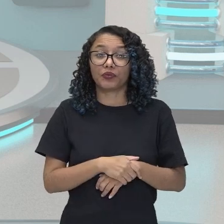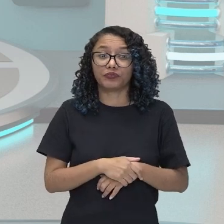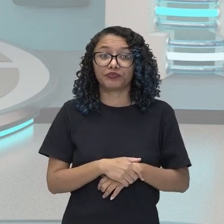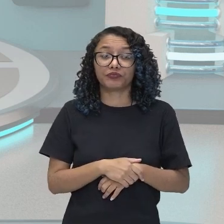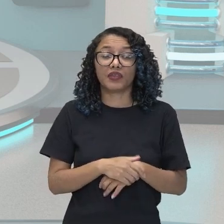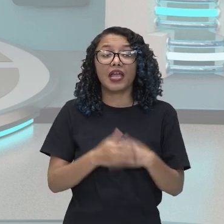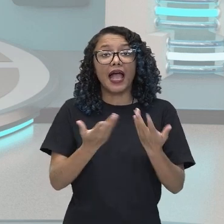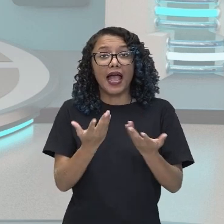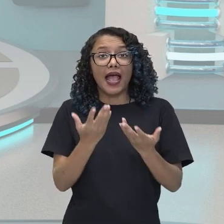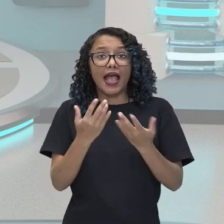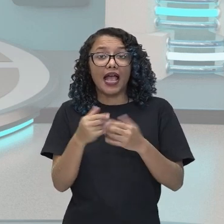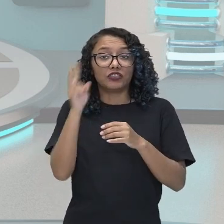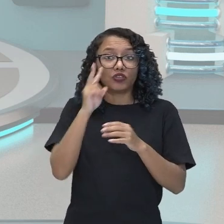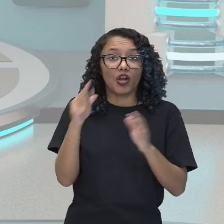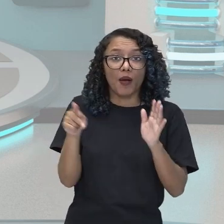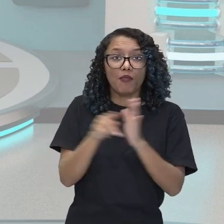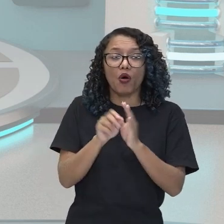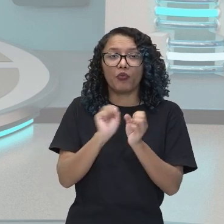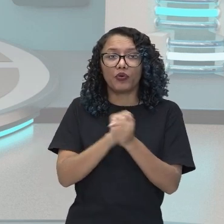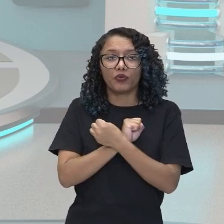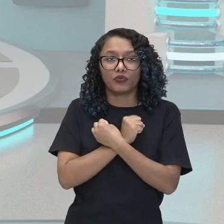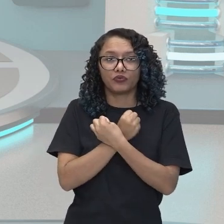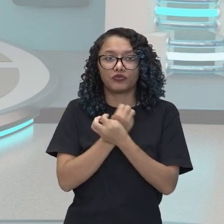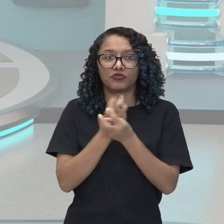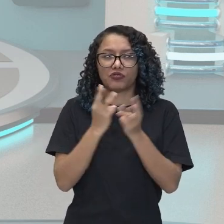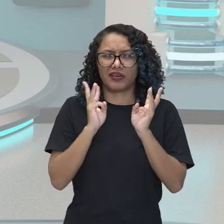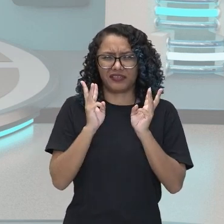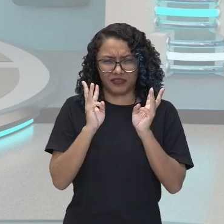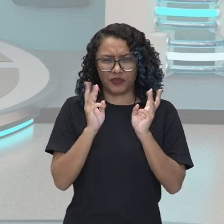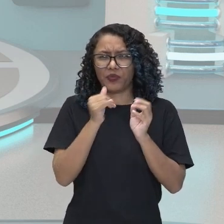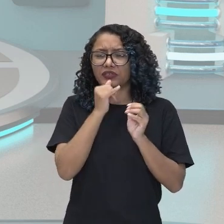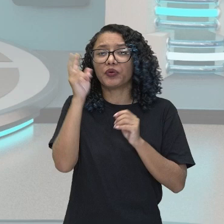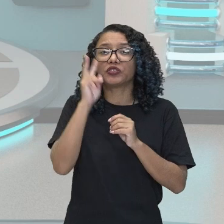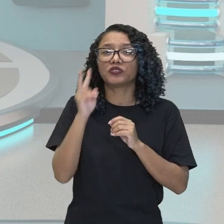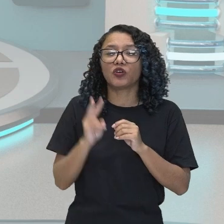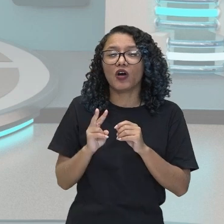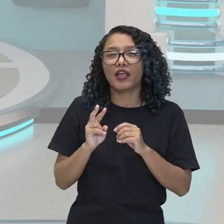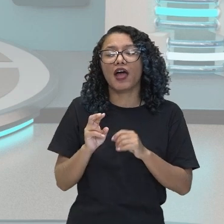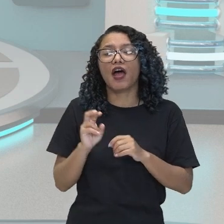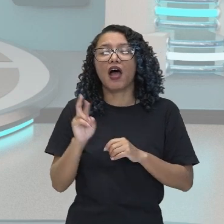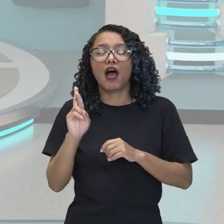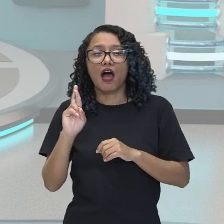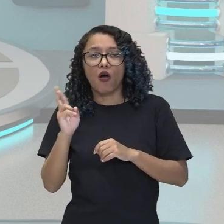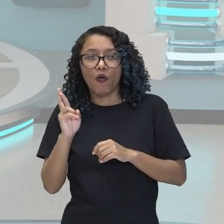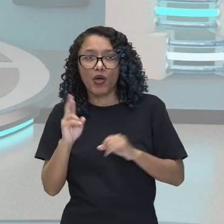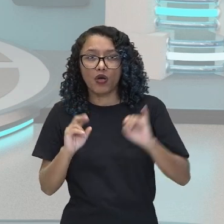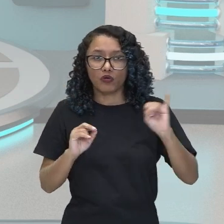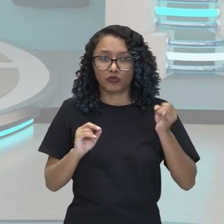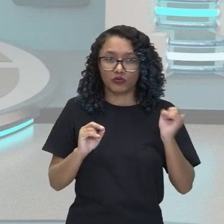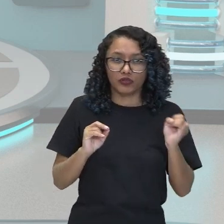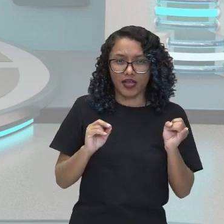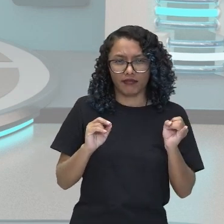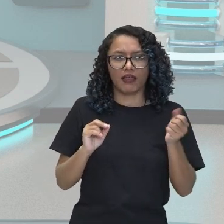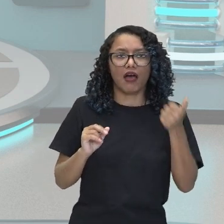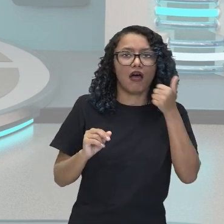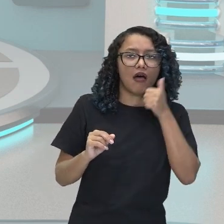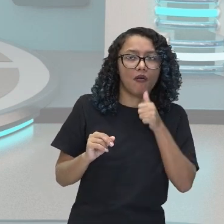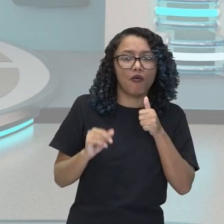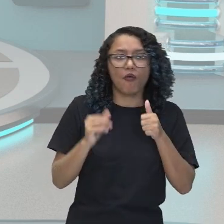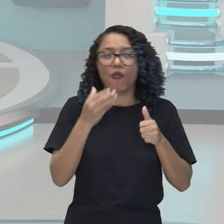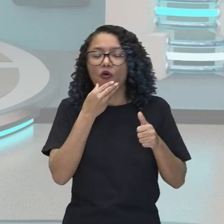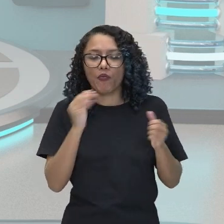Shakespeare, por exemplo, Romeu e Julieta. Vocês conhecem a história de Romeu e Julieta, que é um casal que se